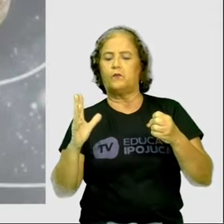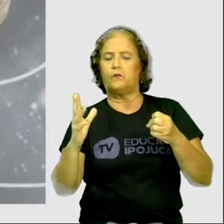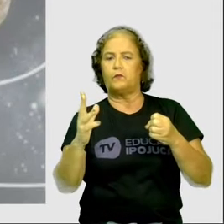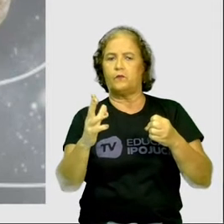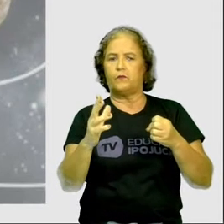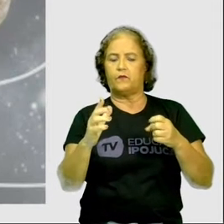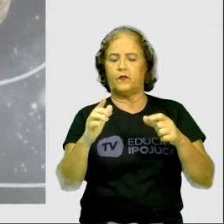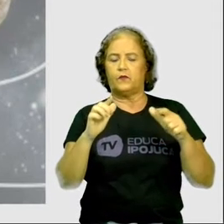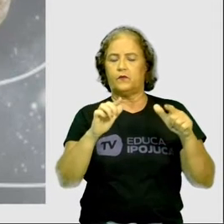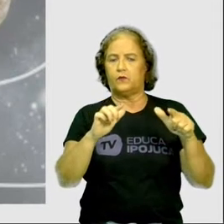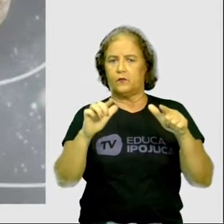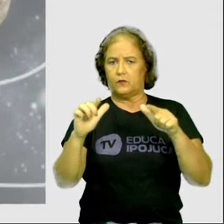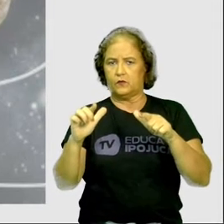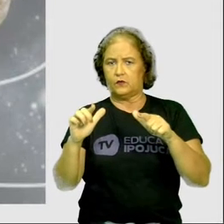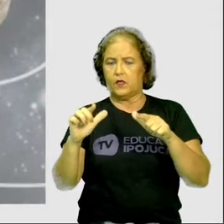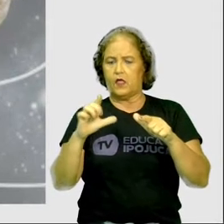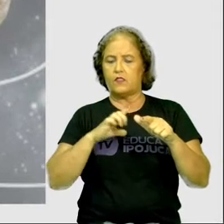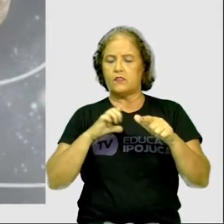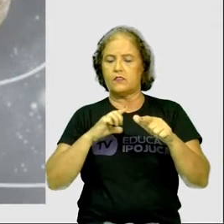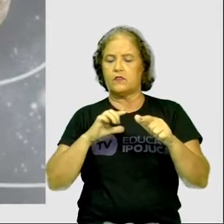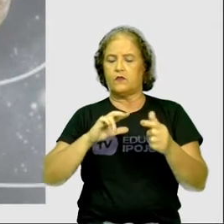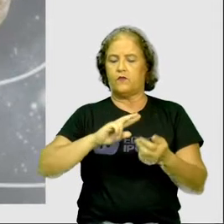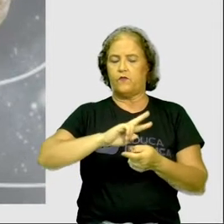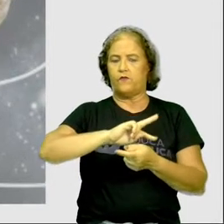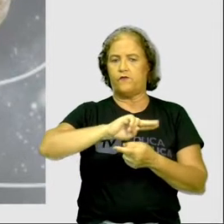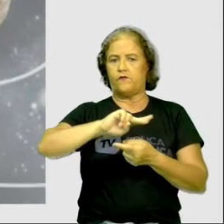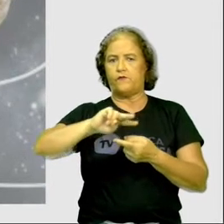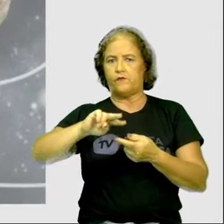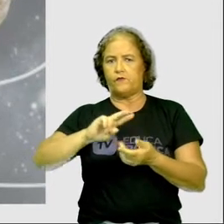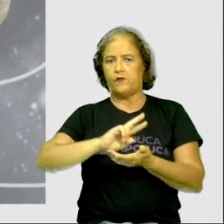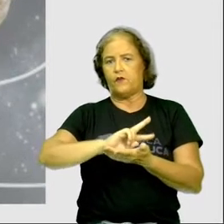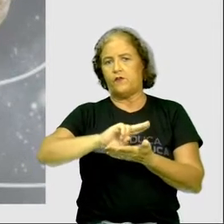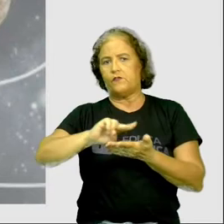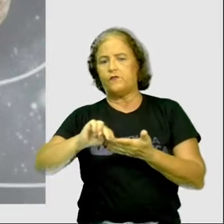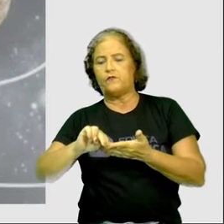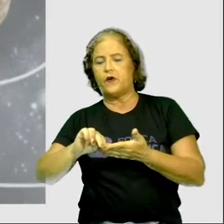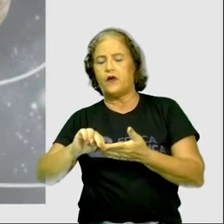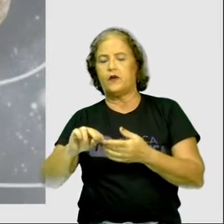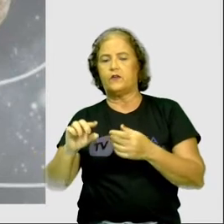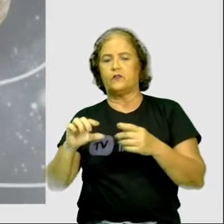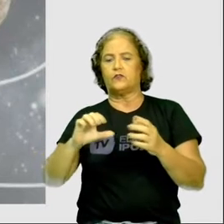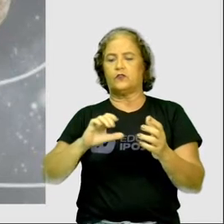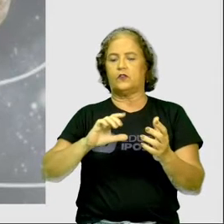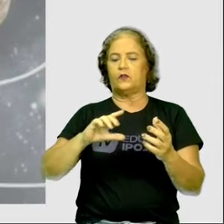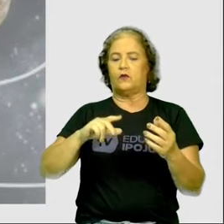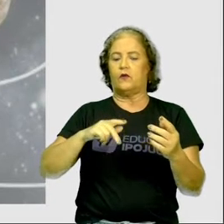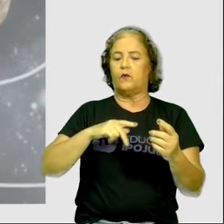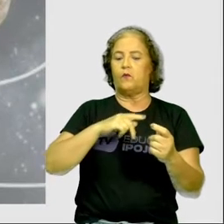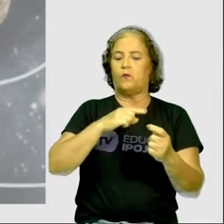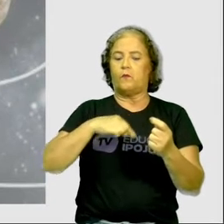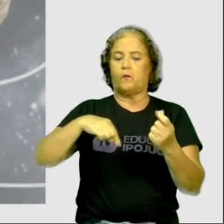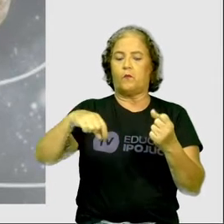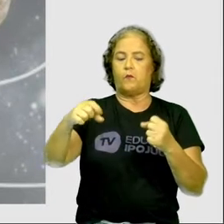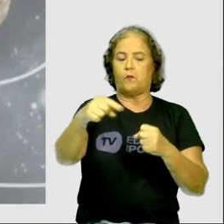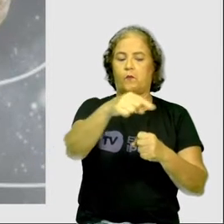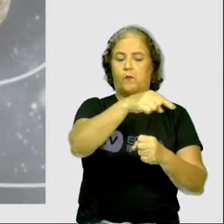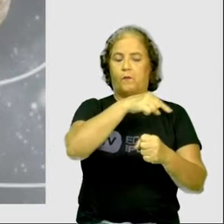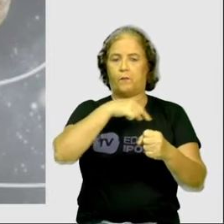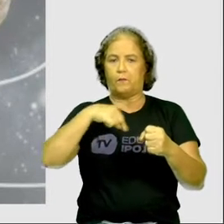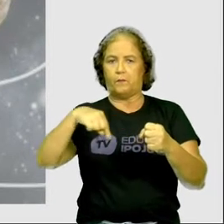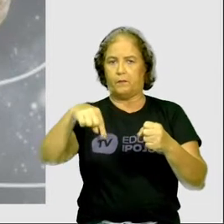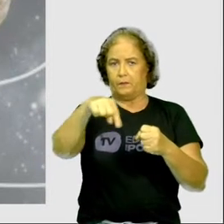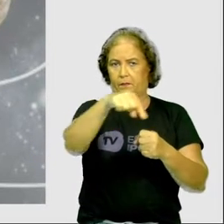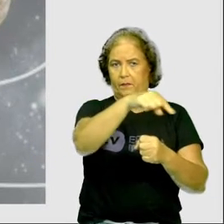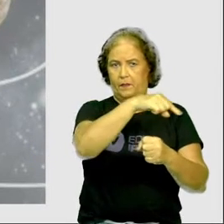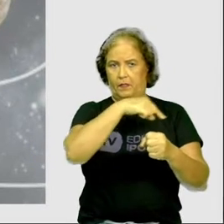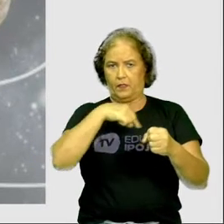lugar, eu vou ter vários asteroides que vão ficar circulando o nosso Sol, certo? Então,